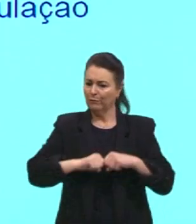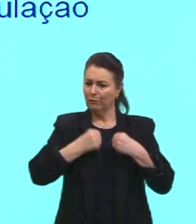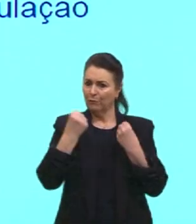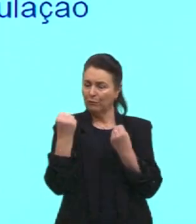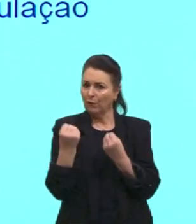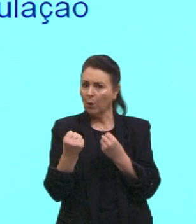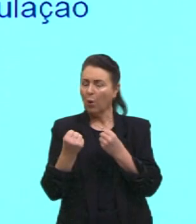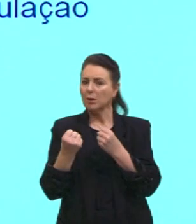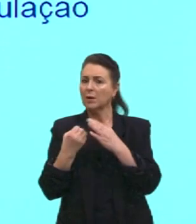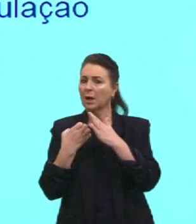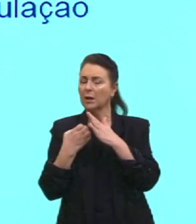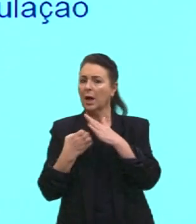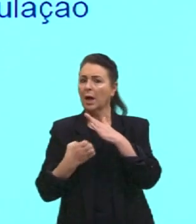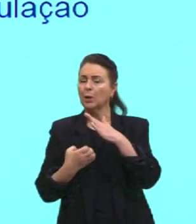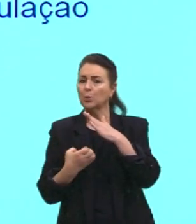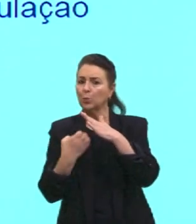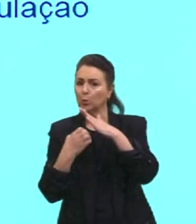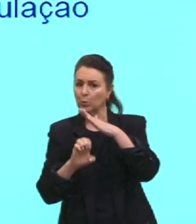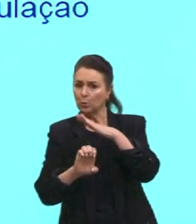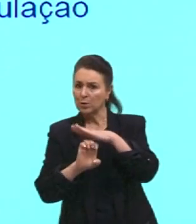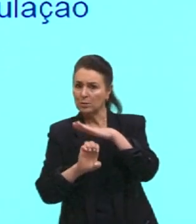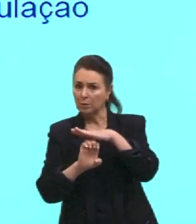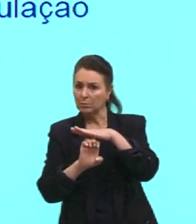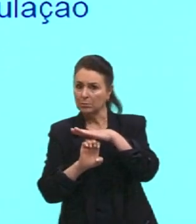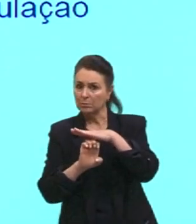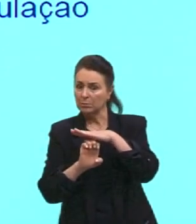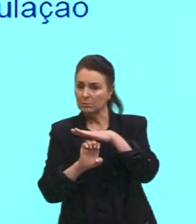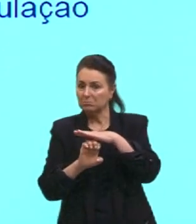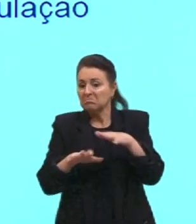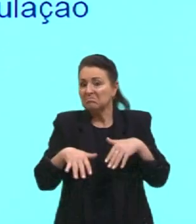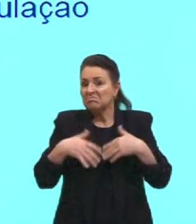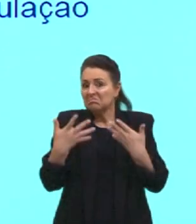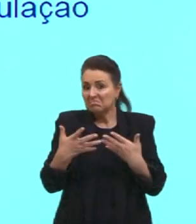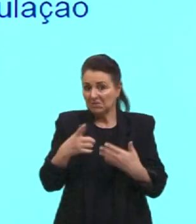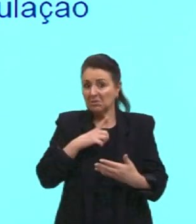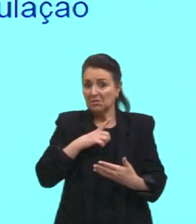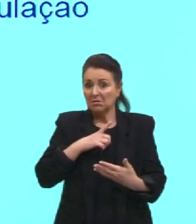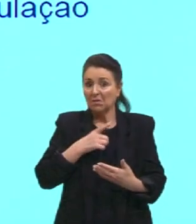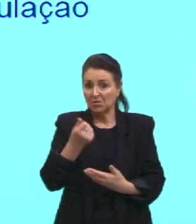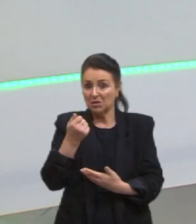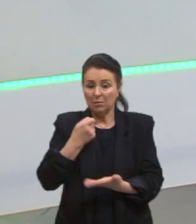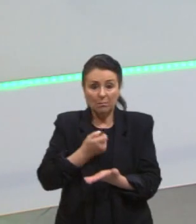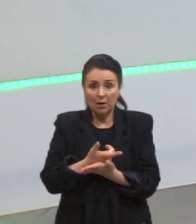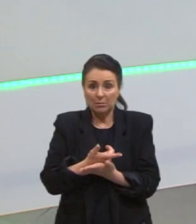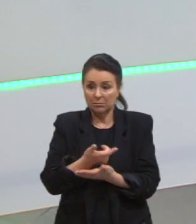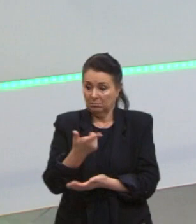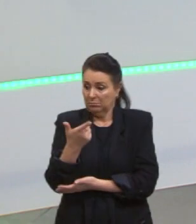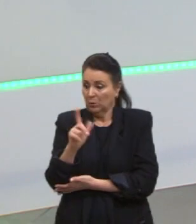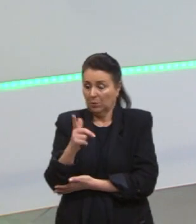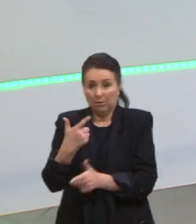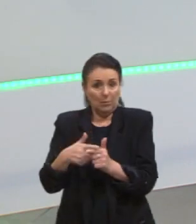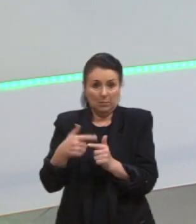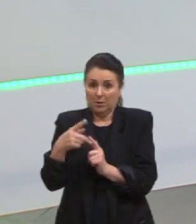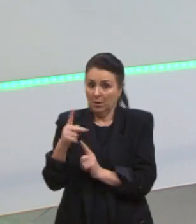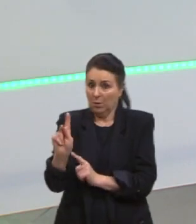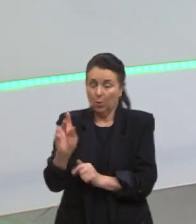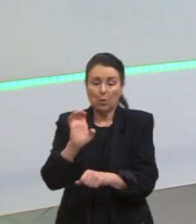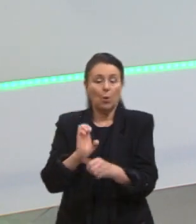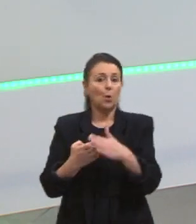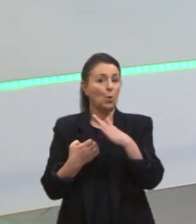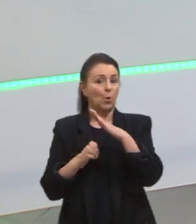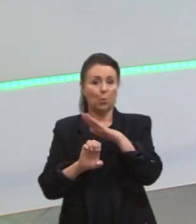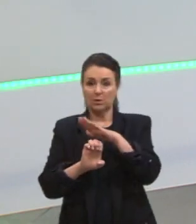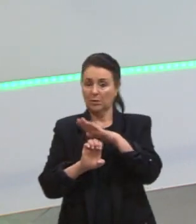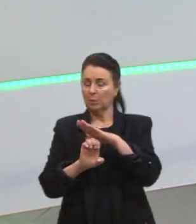tudo ao, ao, ao, ao prazer, tá. Então, ó, se tu tem dinheiro, tu paga, se tu não tem, aí é problema teu, Estado não vai ter muita